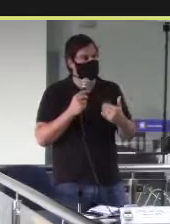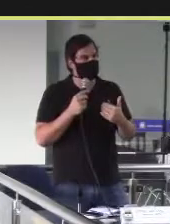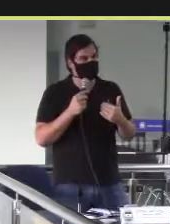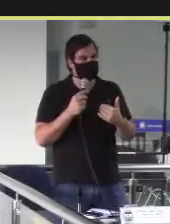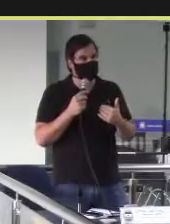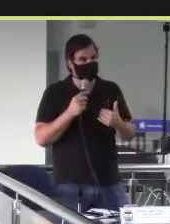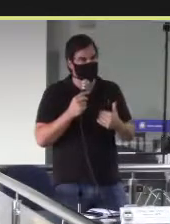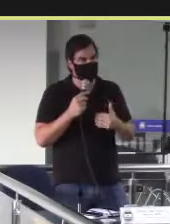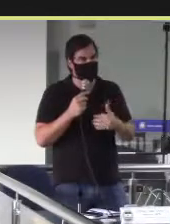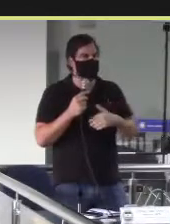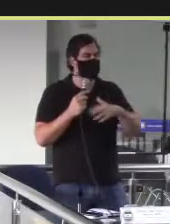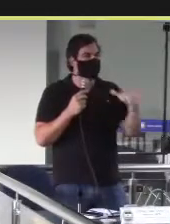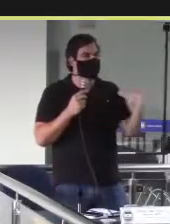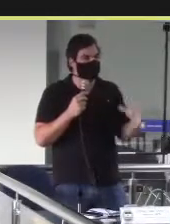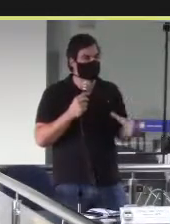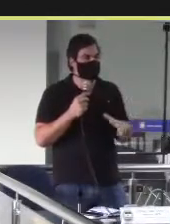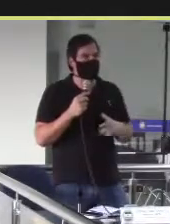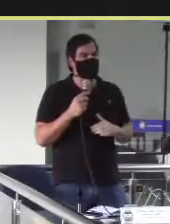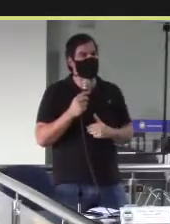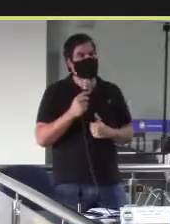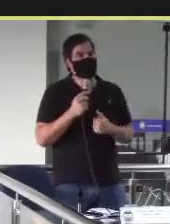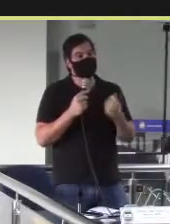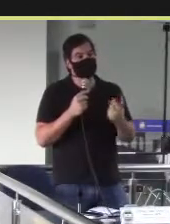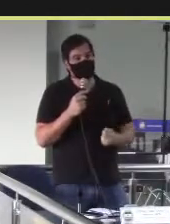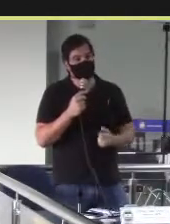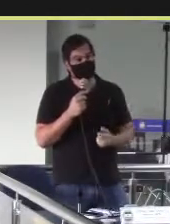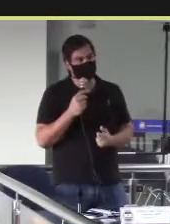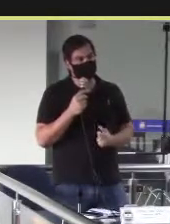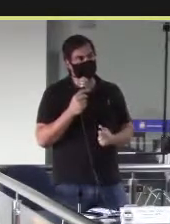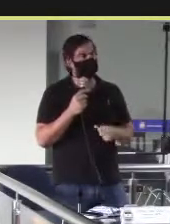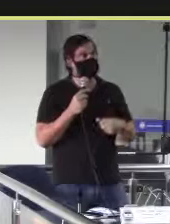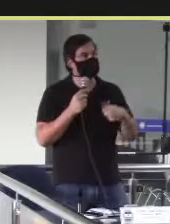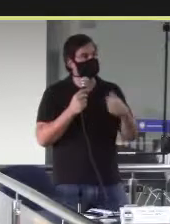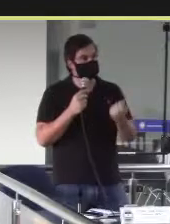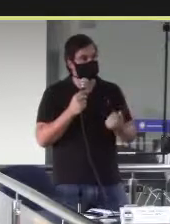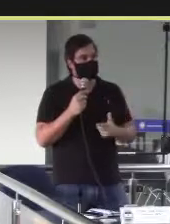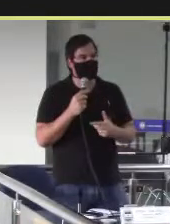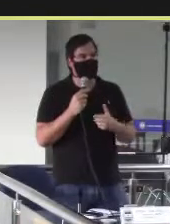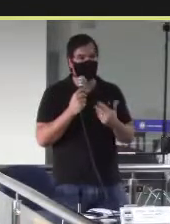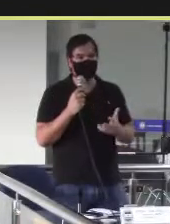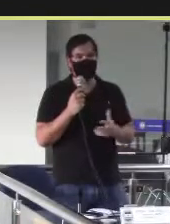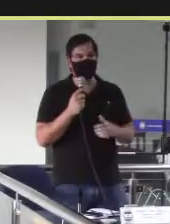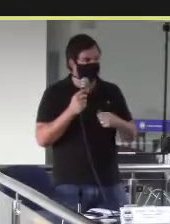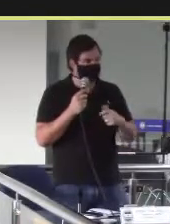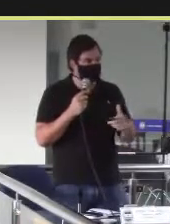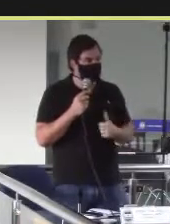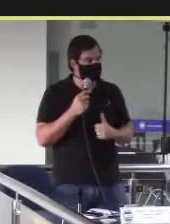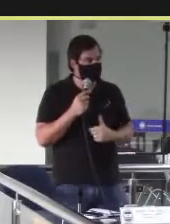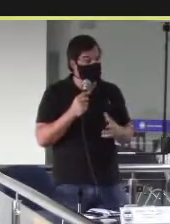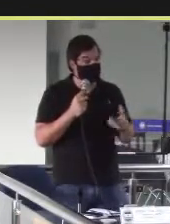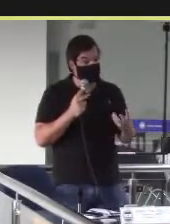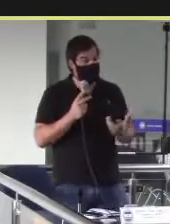anteprojeto para a gente, para a gente analisar com calma, fazer as nossas ponderações, se a gente quiser aprimorar em alguma coisa, fazer as